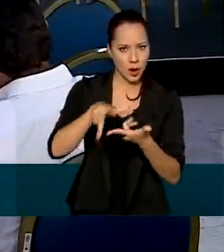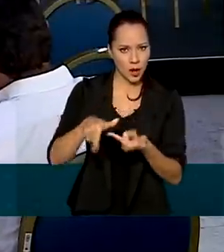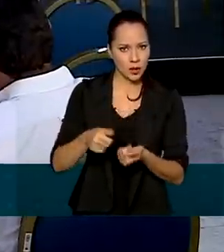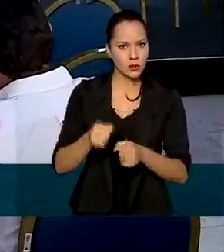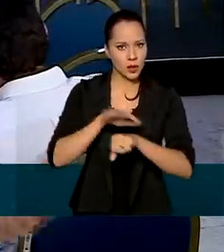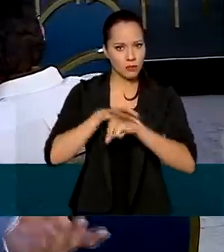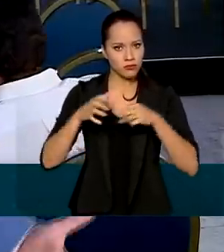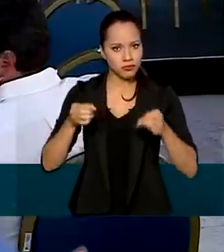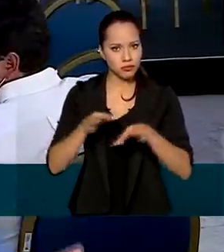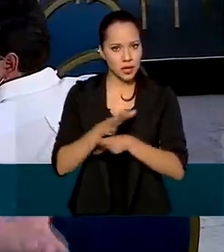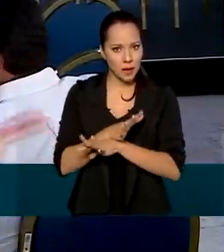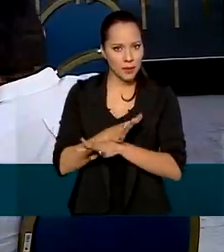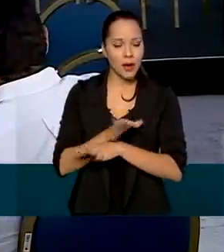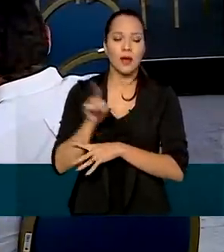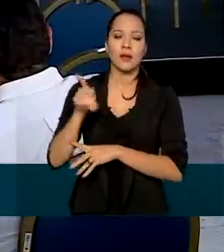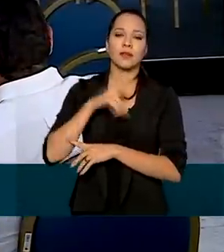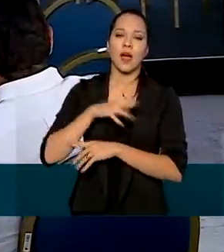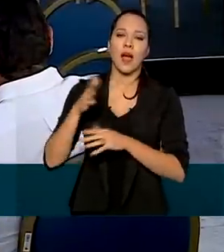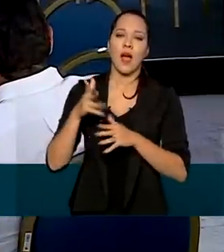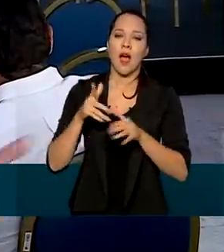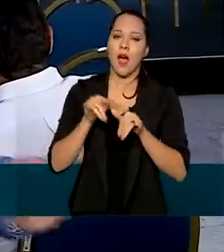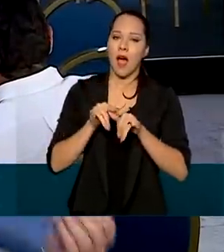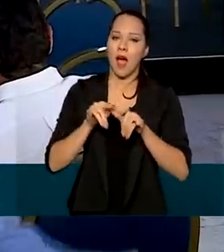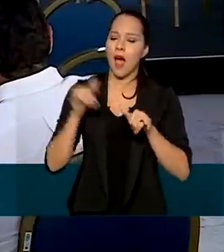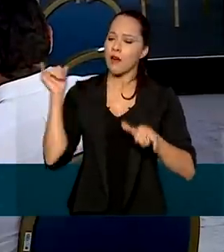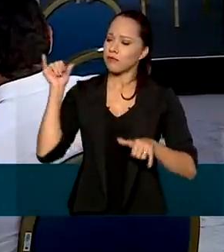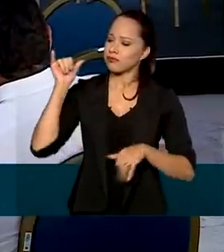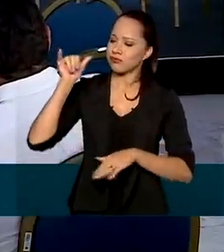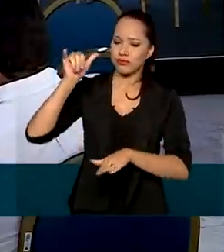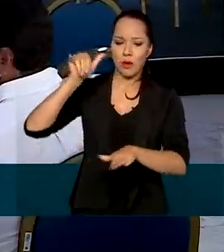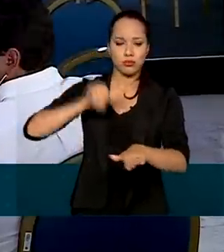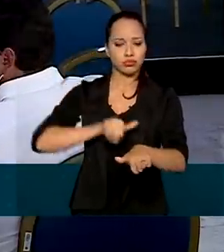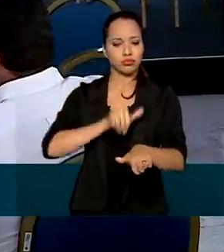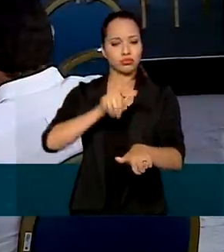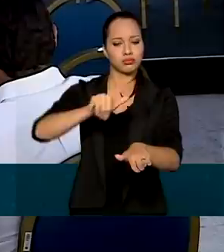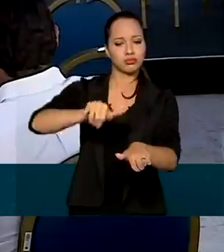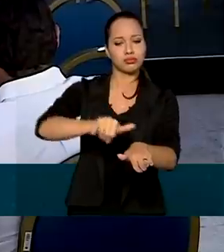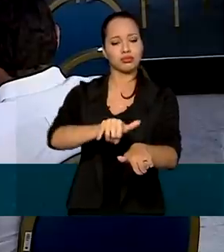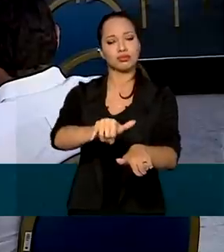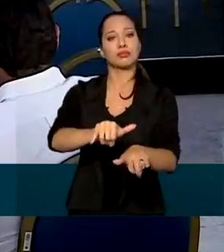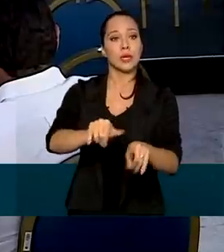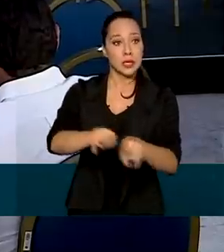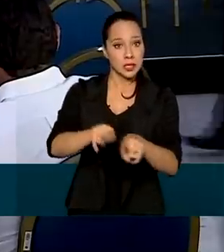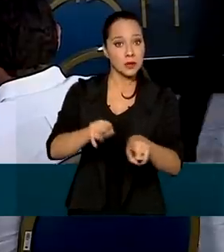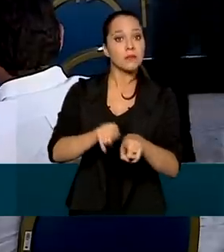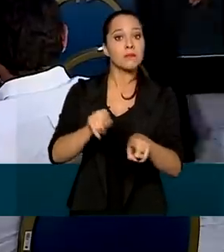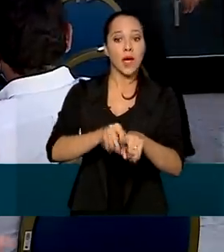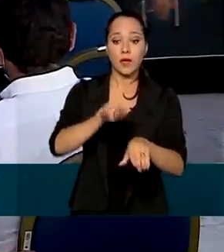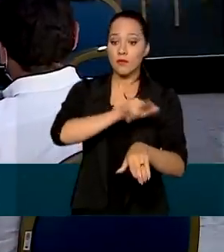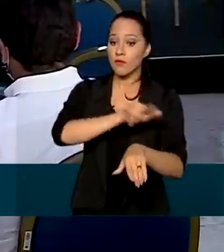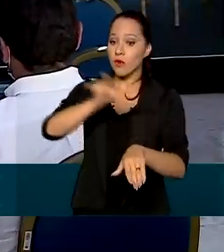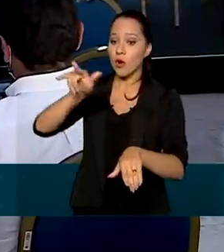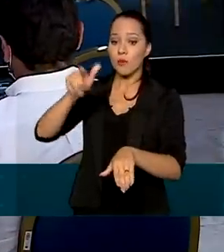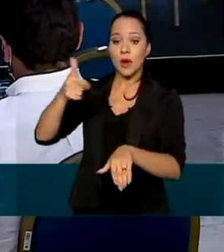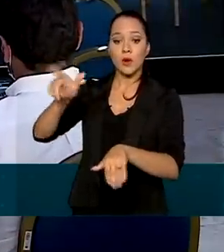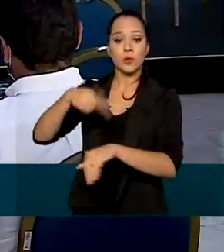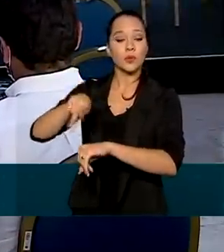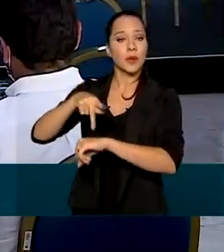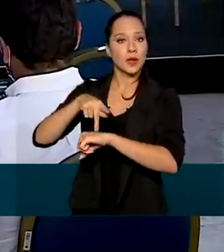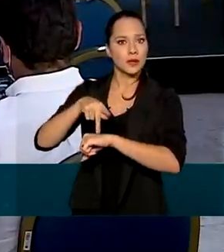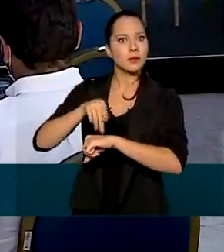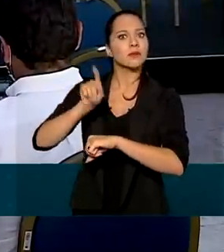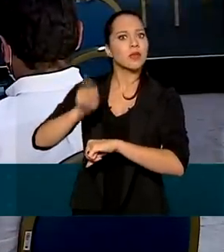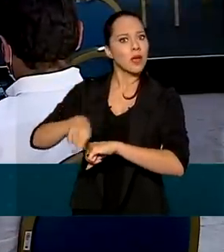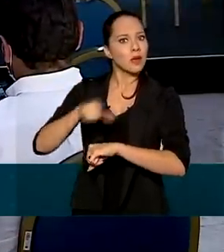que aviões maiores possam aterrissar, pousar aqui, fazer a decolagem, inclusive voos internacionais, que é uma grande